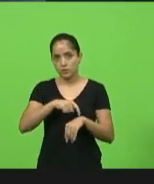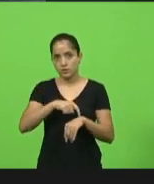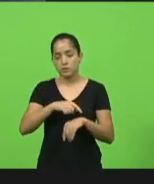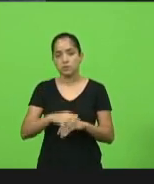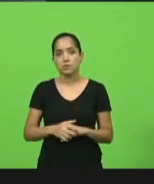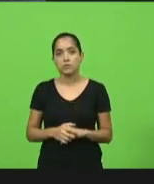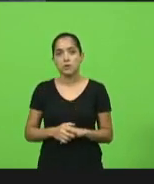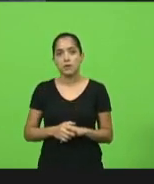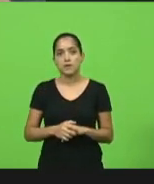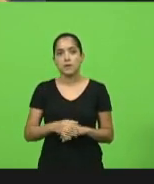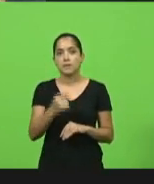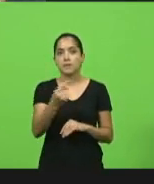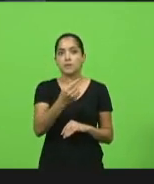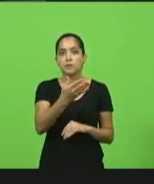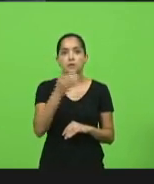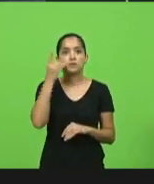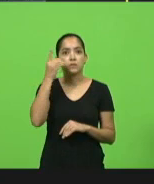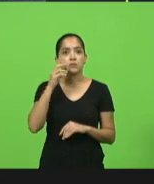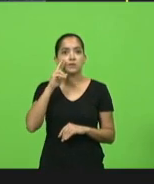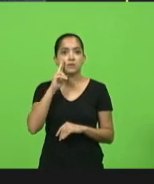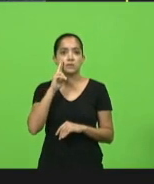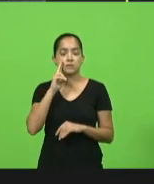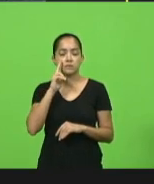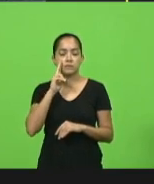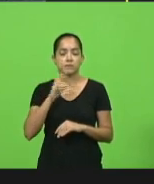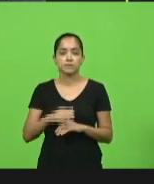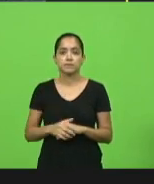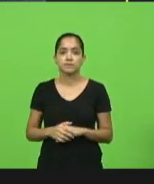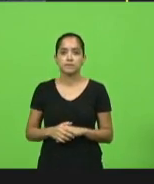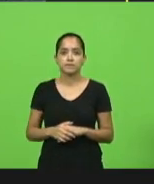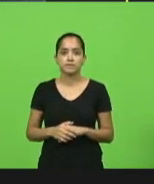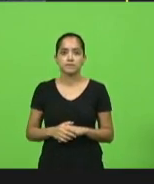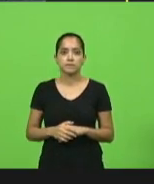primeiro o deputado Ivan Nath. Ok? Perfeito. Dá sequência.